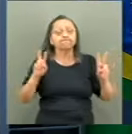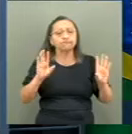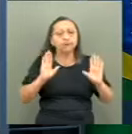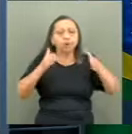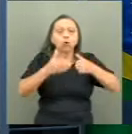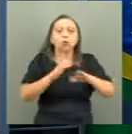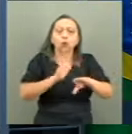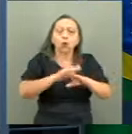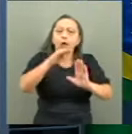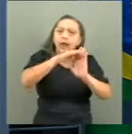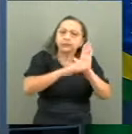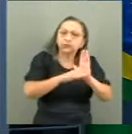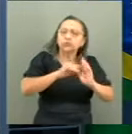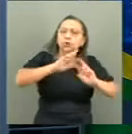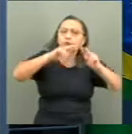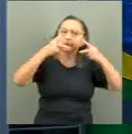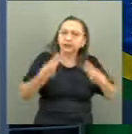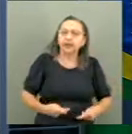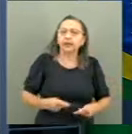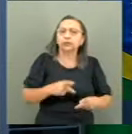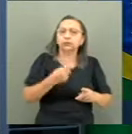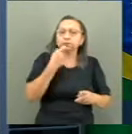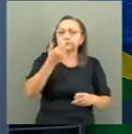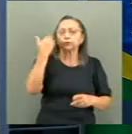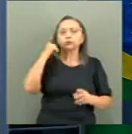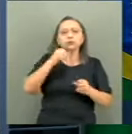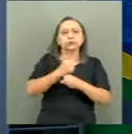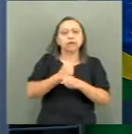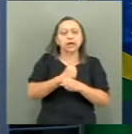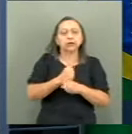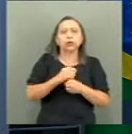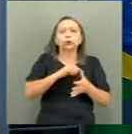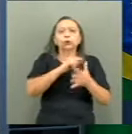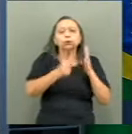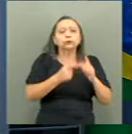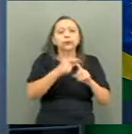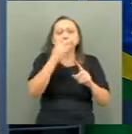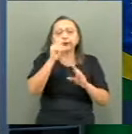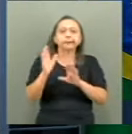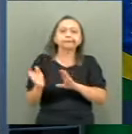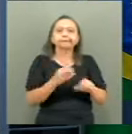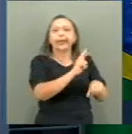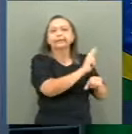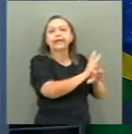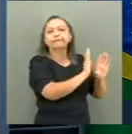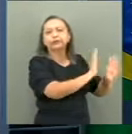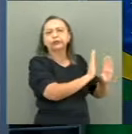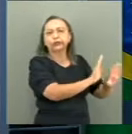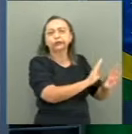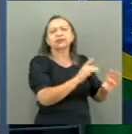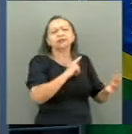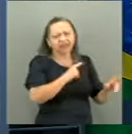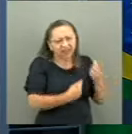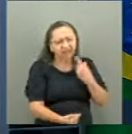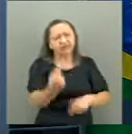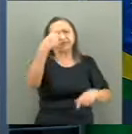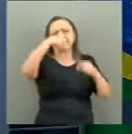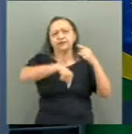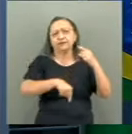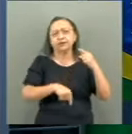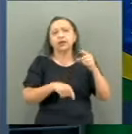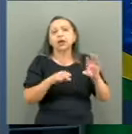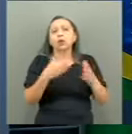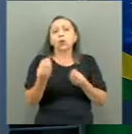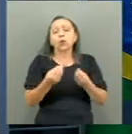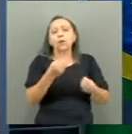humanitárias. Nos últimos anos, eles foram colocados em segundo patamar. Houve um retrocesso. Com